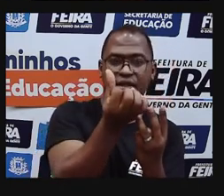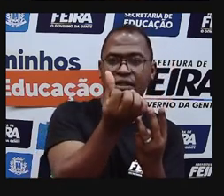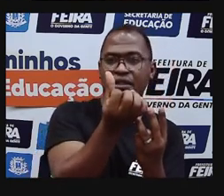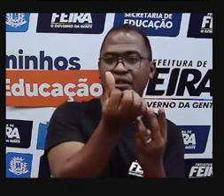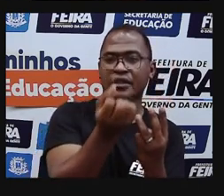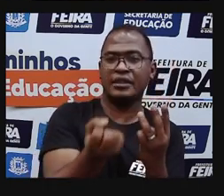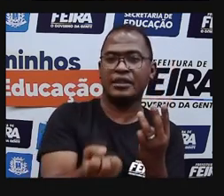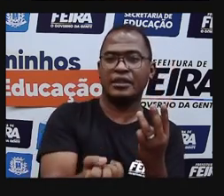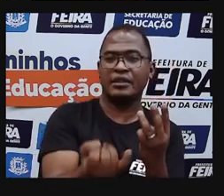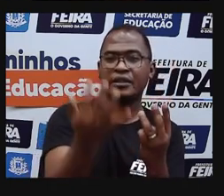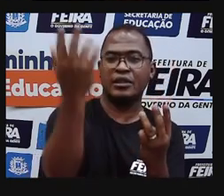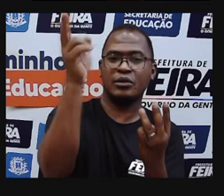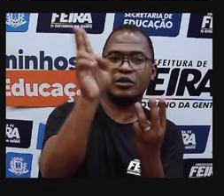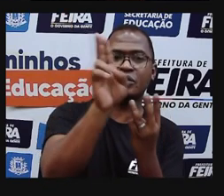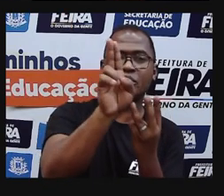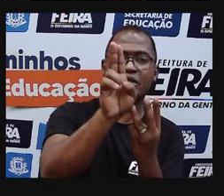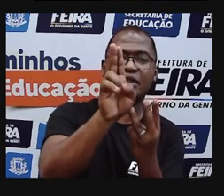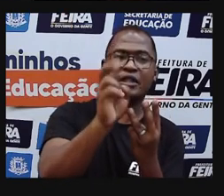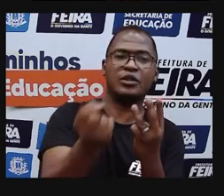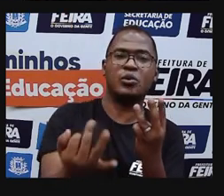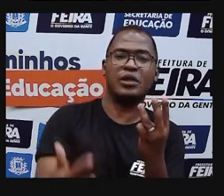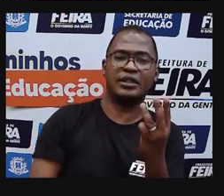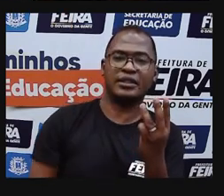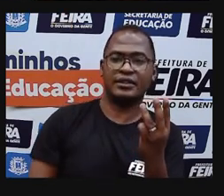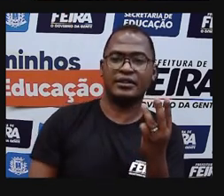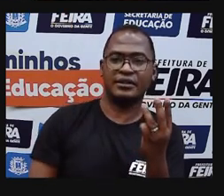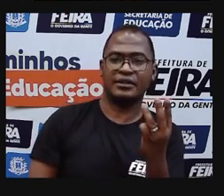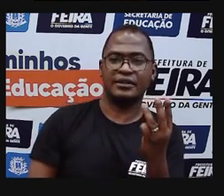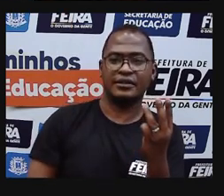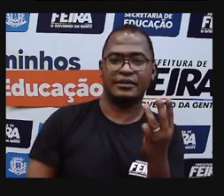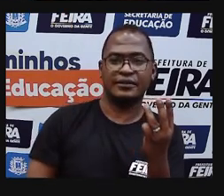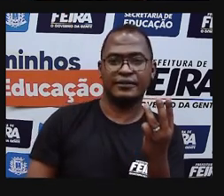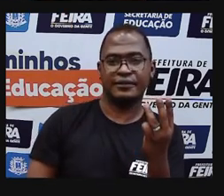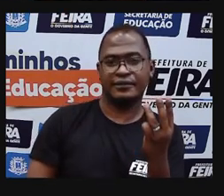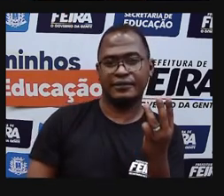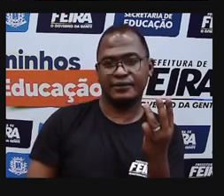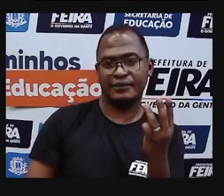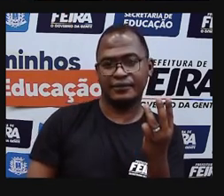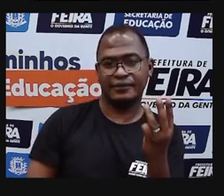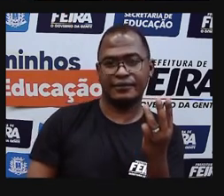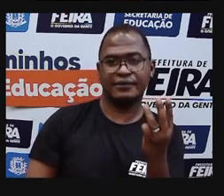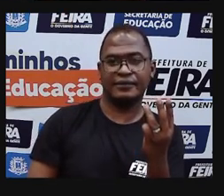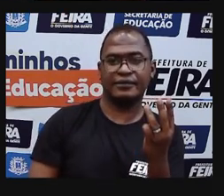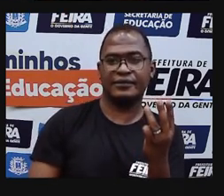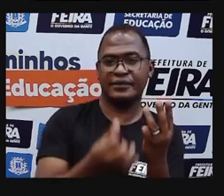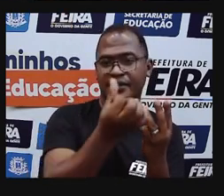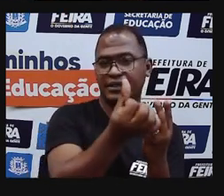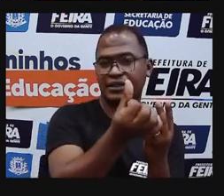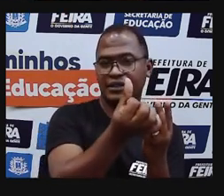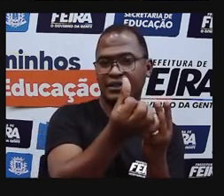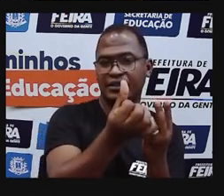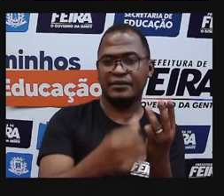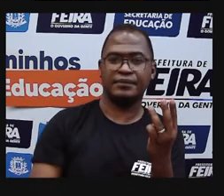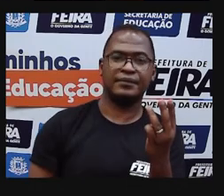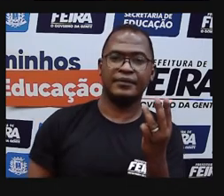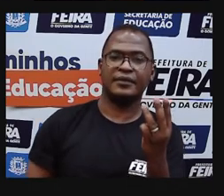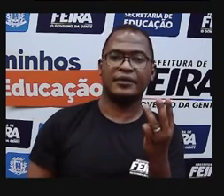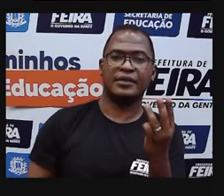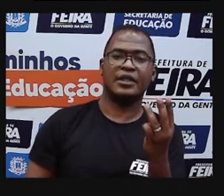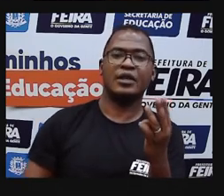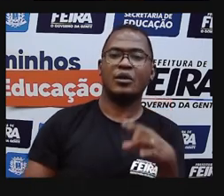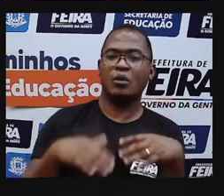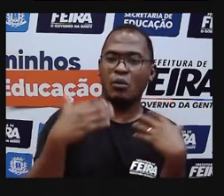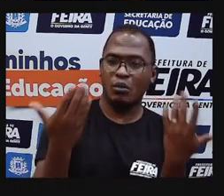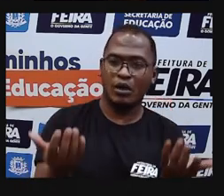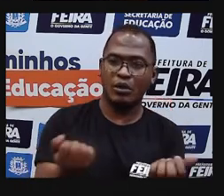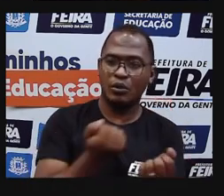seis. O seis são as unidades. Então nós temos seis unidades. Que número representa uma centena e uma